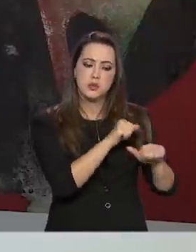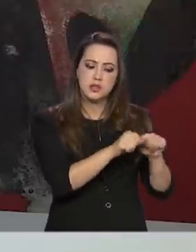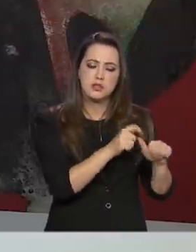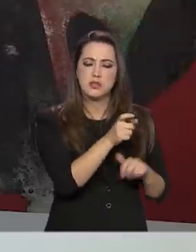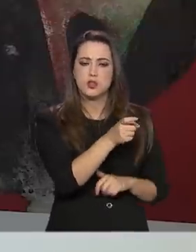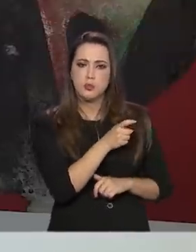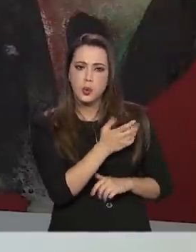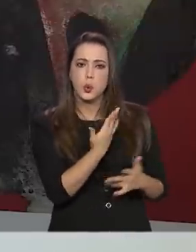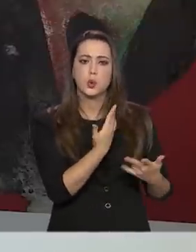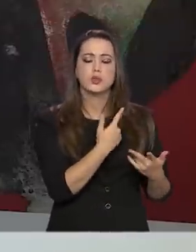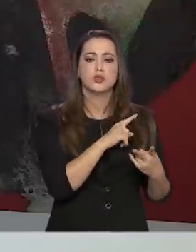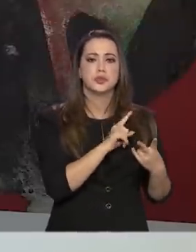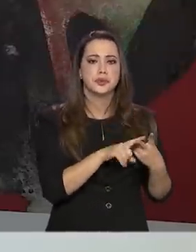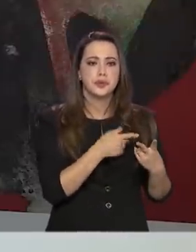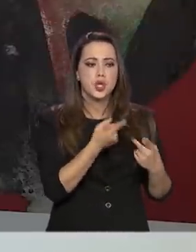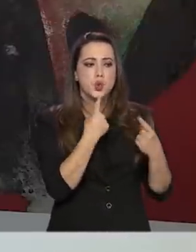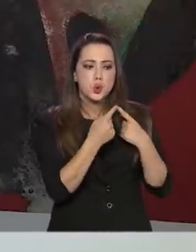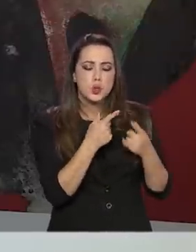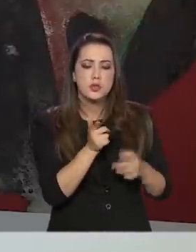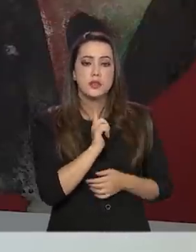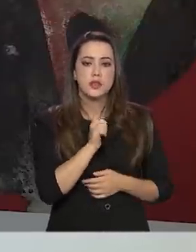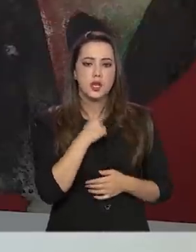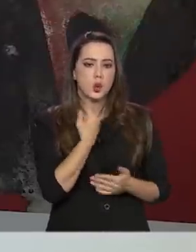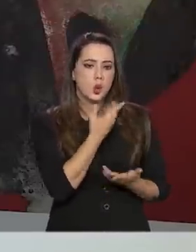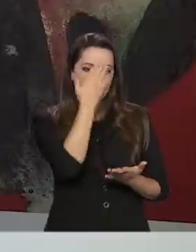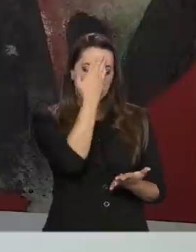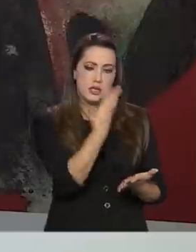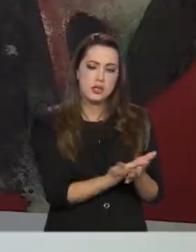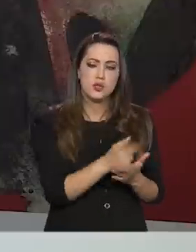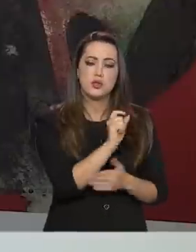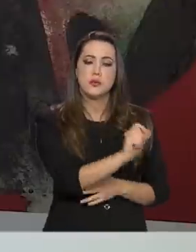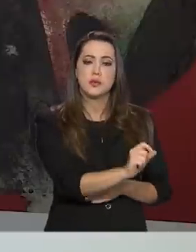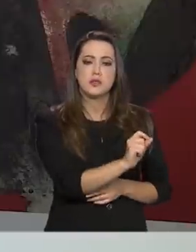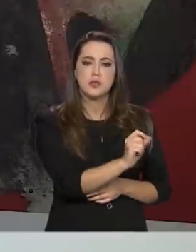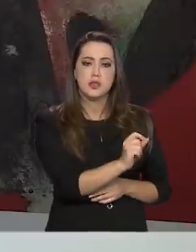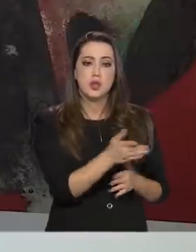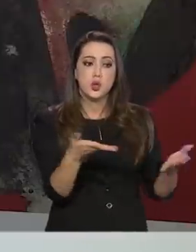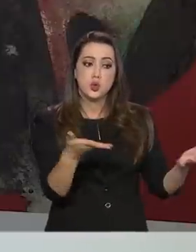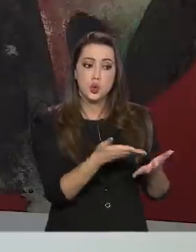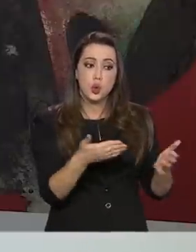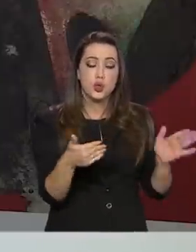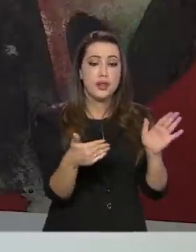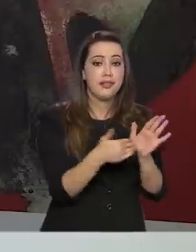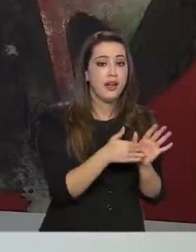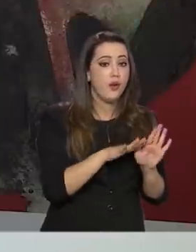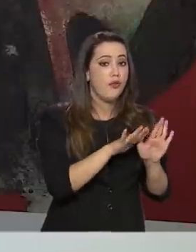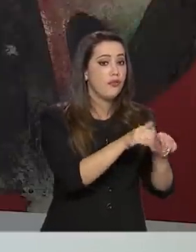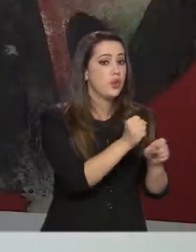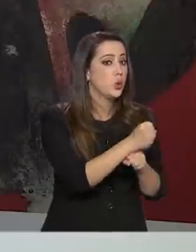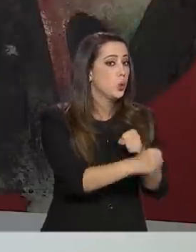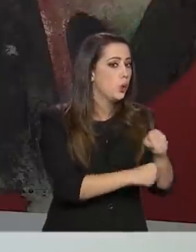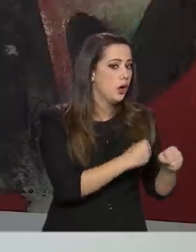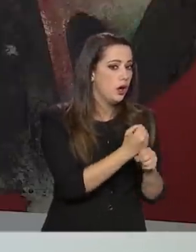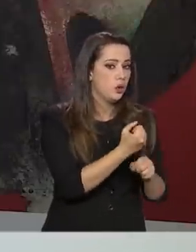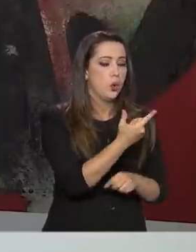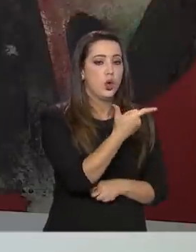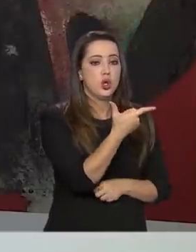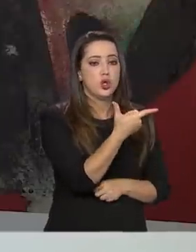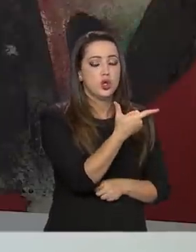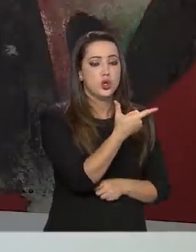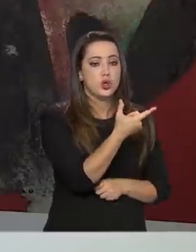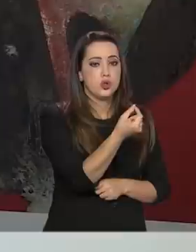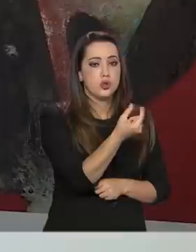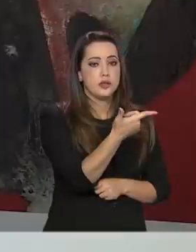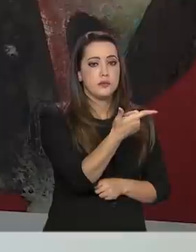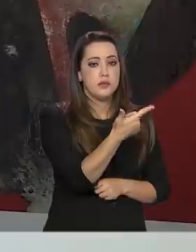reforma tributária, essa discussão, nós estamos muito otimistas que, a partir de hoje, até o final do ano que vem, nós vamos fazer um período de